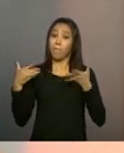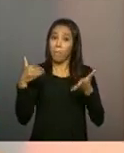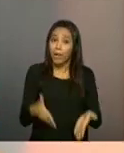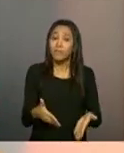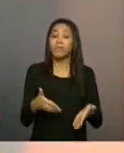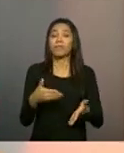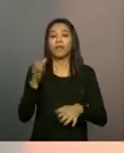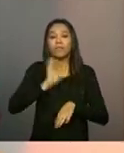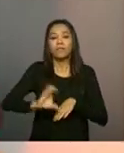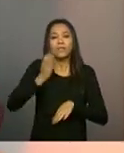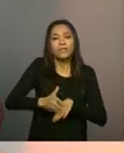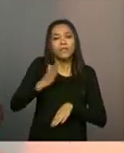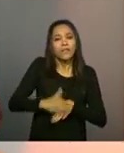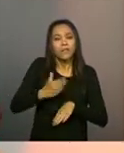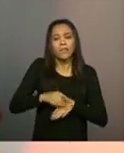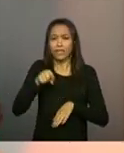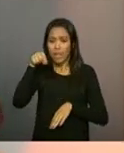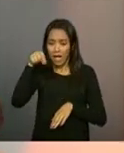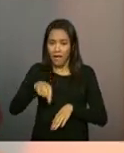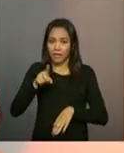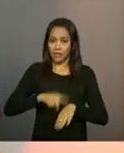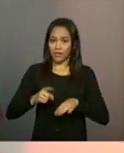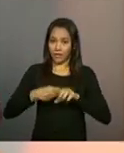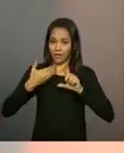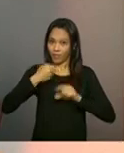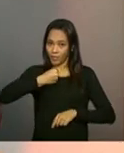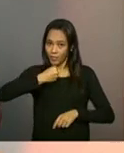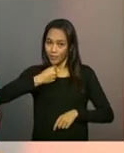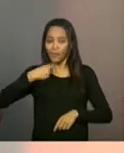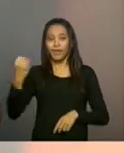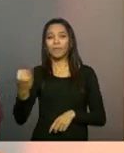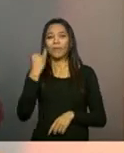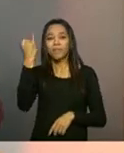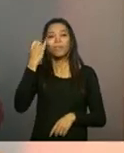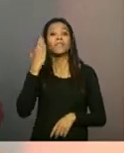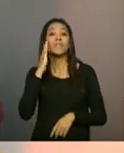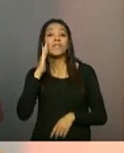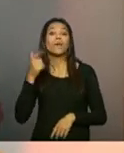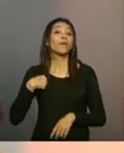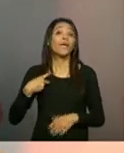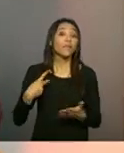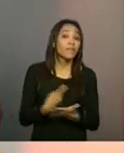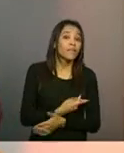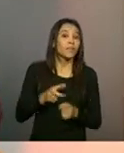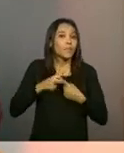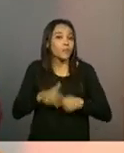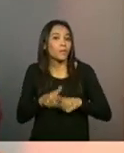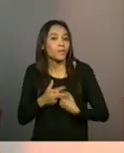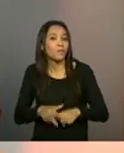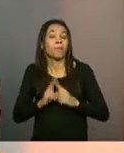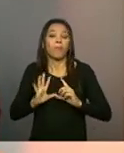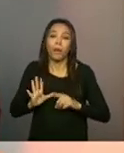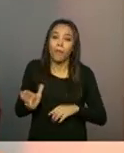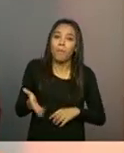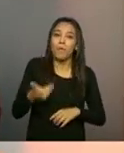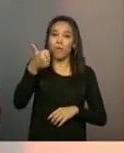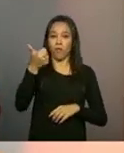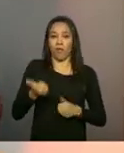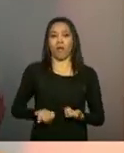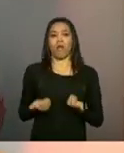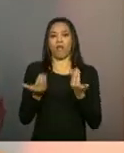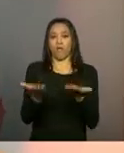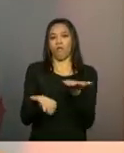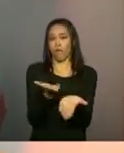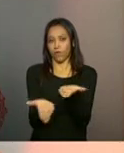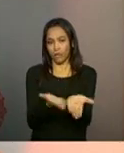que esses momentos são fundamentais pra gente entender onde que a gente precisa avançar, o que que é necessário fazer pra melhorar esses serviços, né,